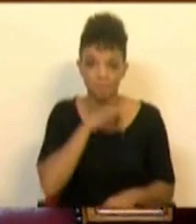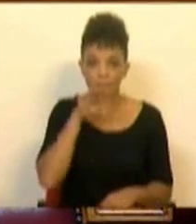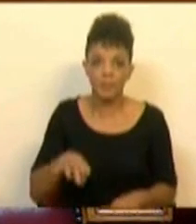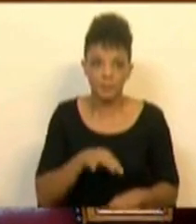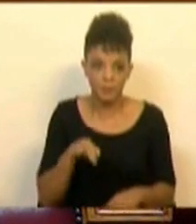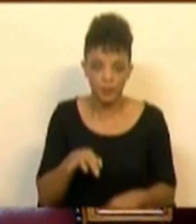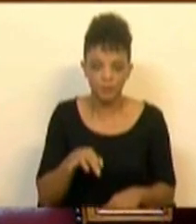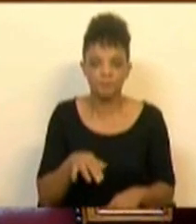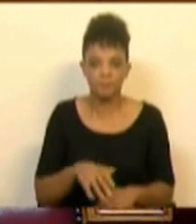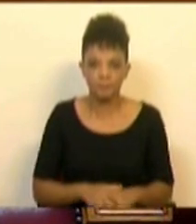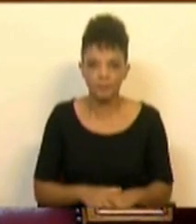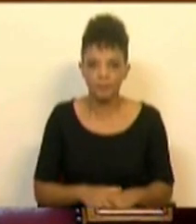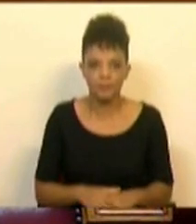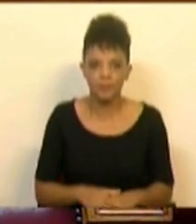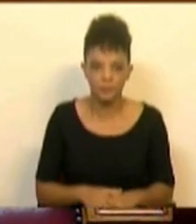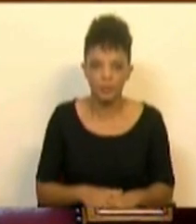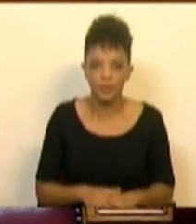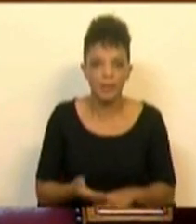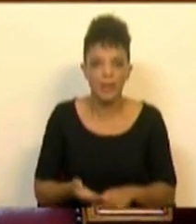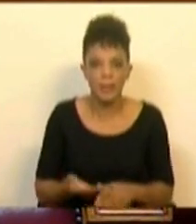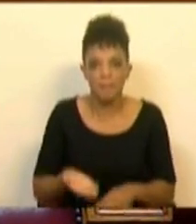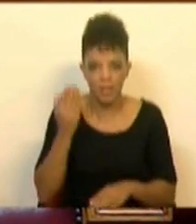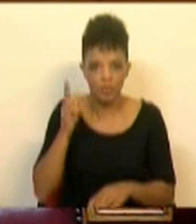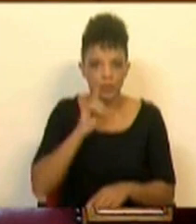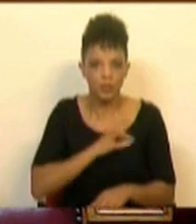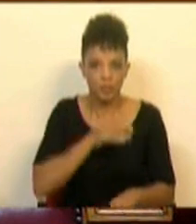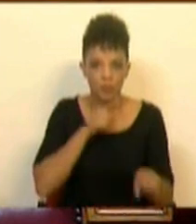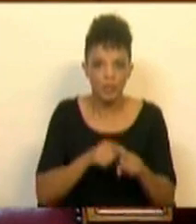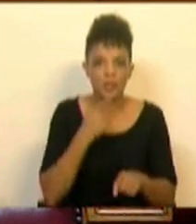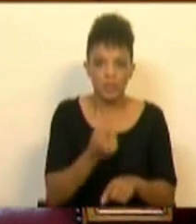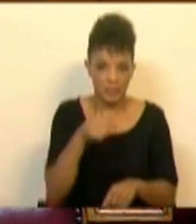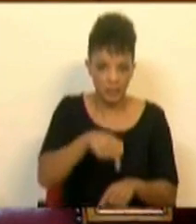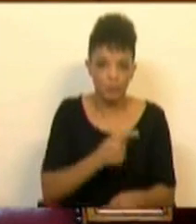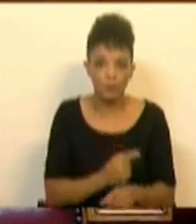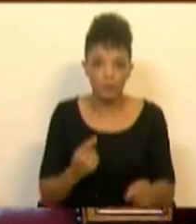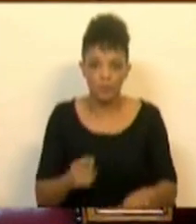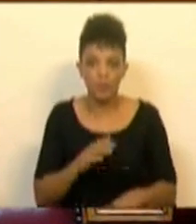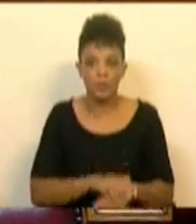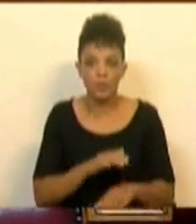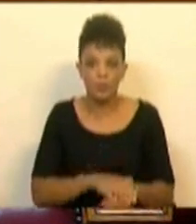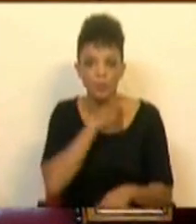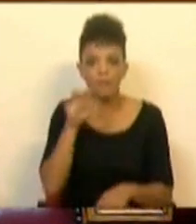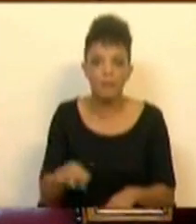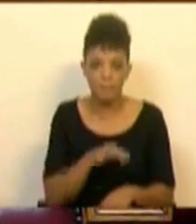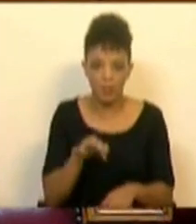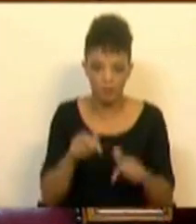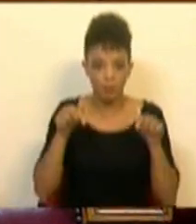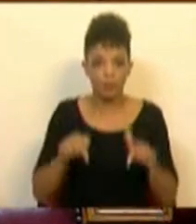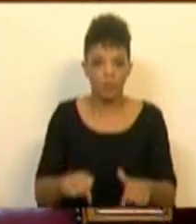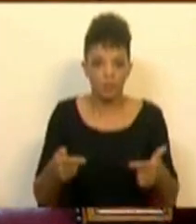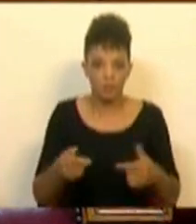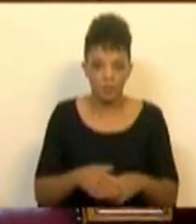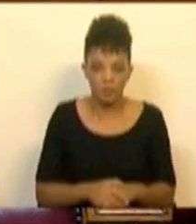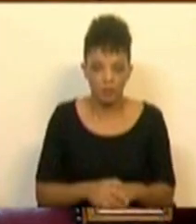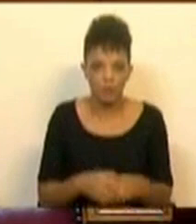famílias é muito mais do que aquilo que a Sra. Deputada aqui disse, porque aquilo que é a constituição de uma família hoje em dia,